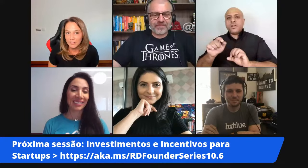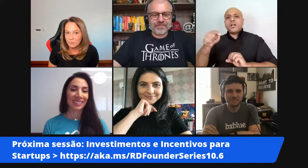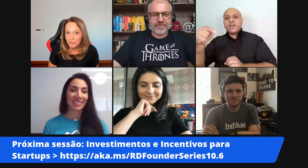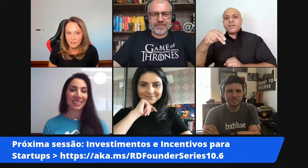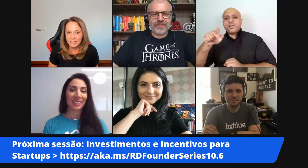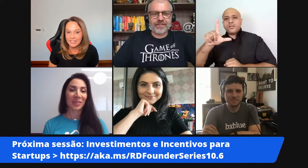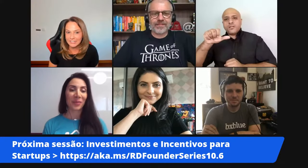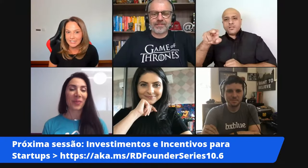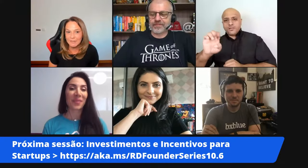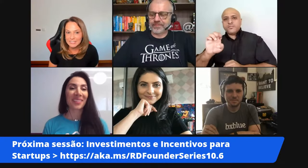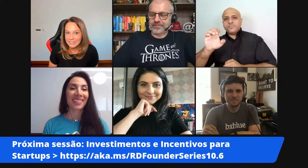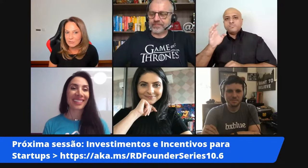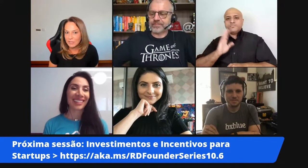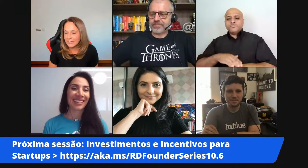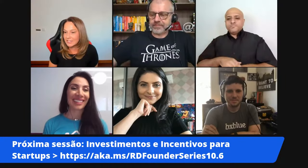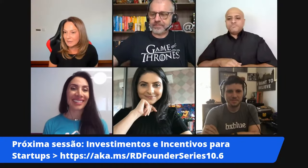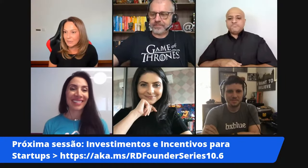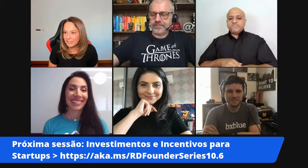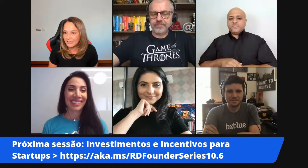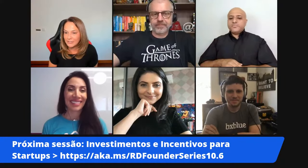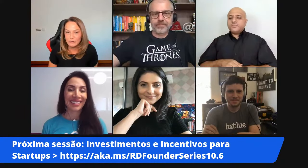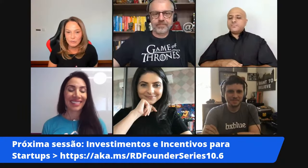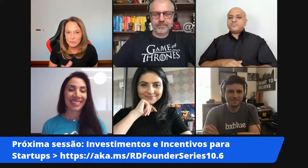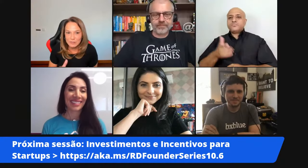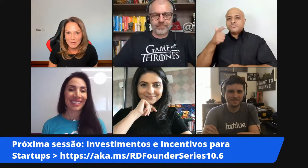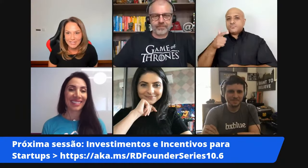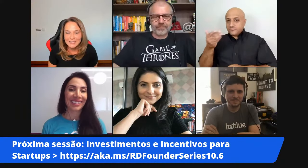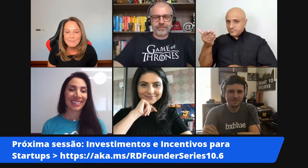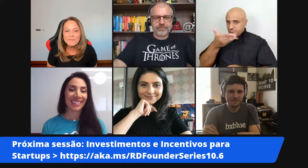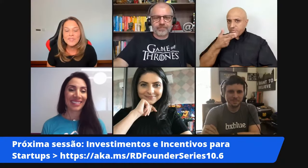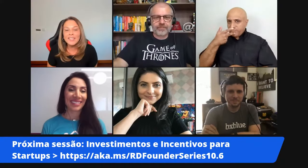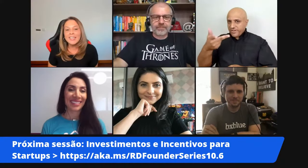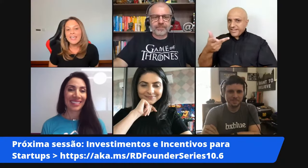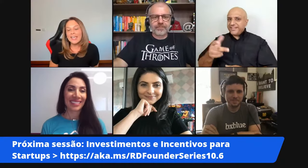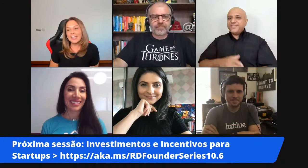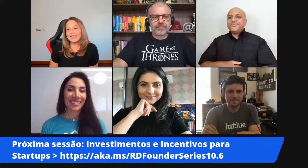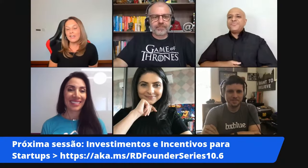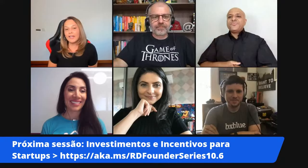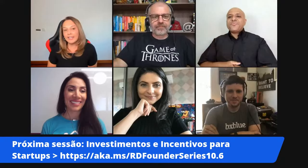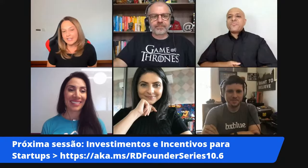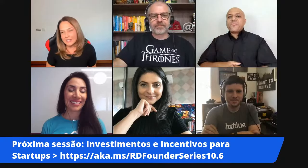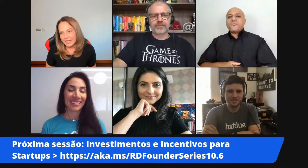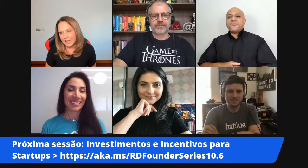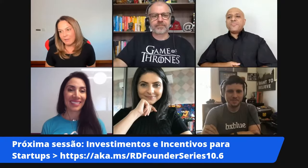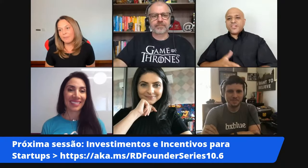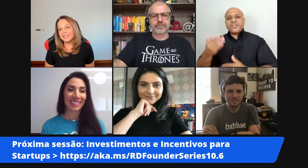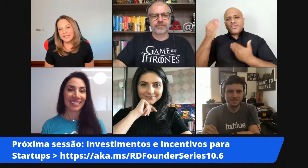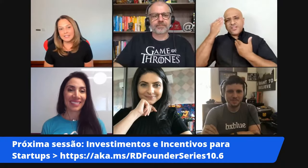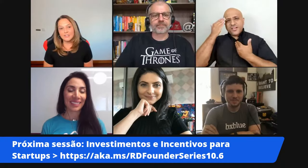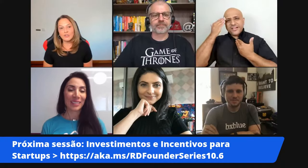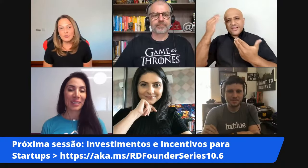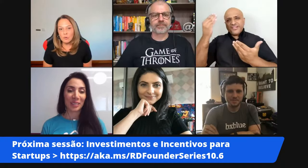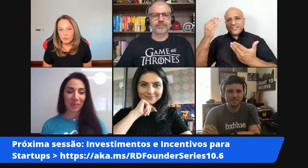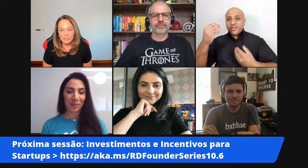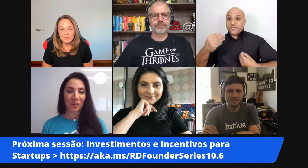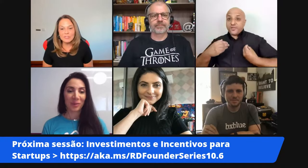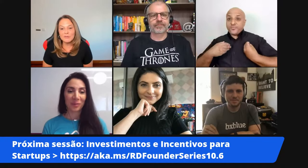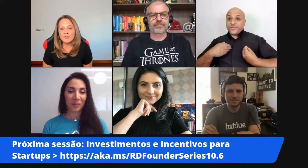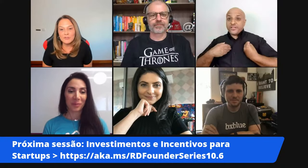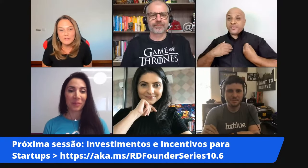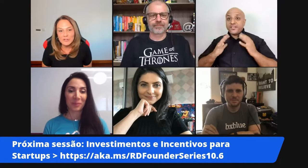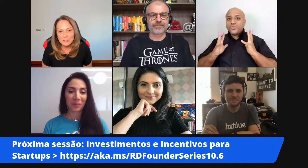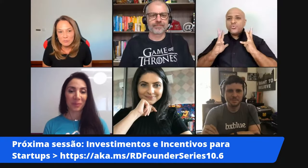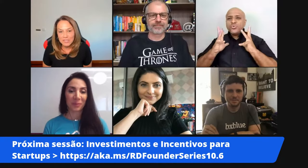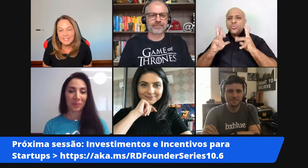entrega de pitch porque eu sei que a Lime tem bastante experiência também aqui junto com os demais quero agradecer a presença de todos